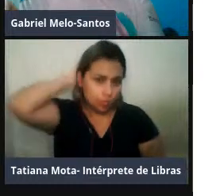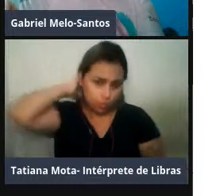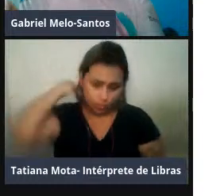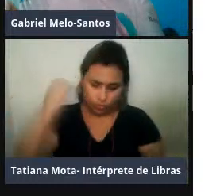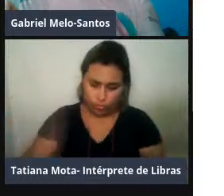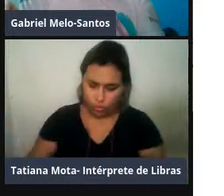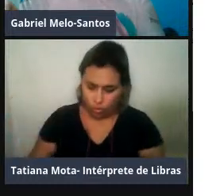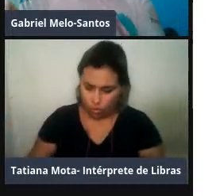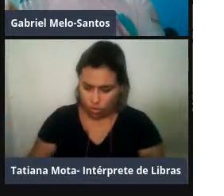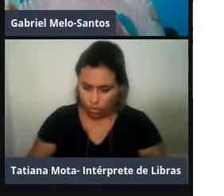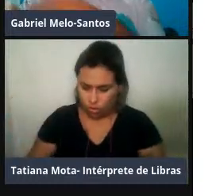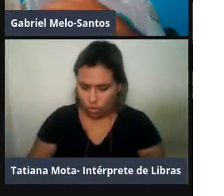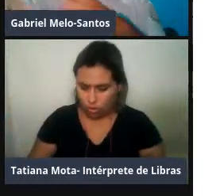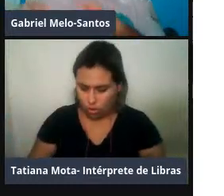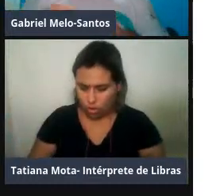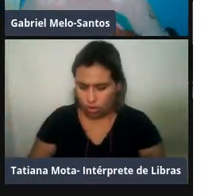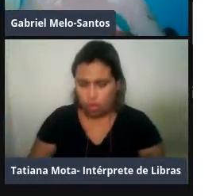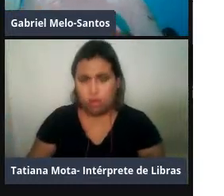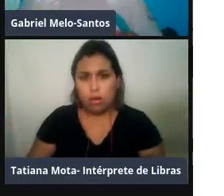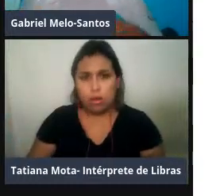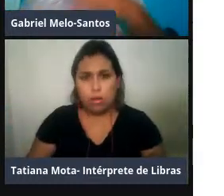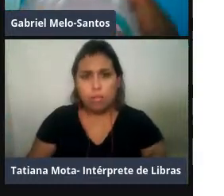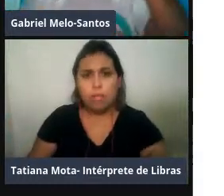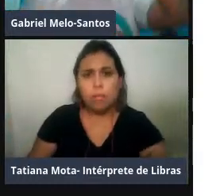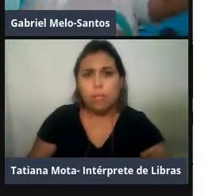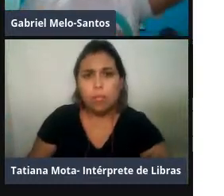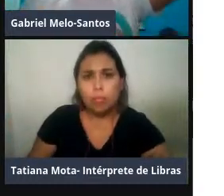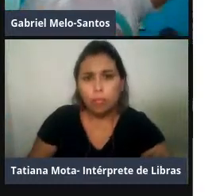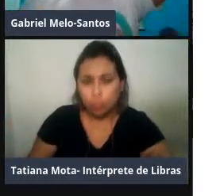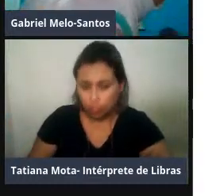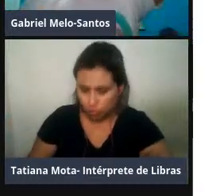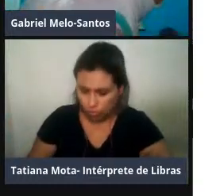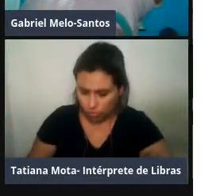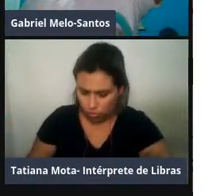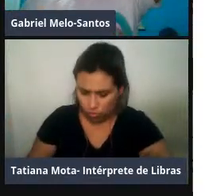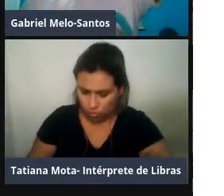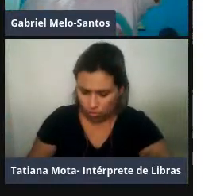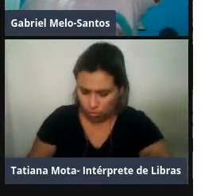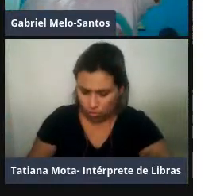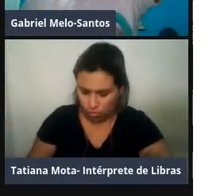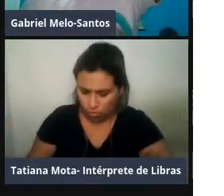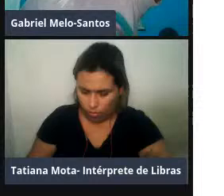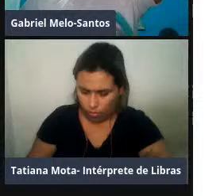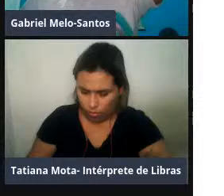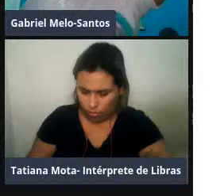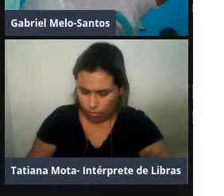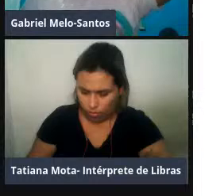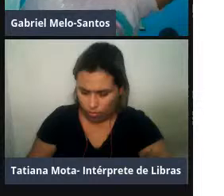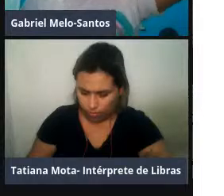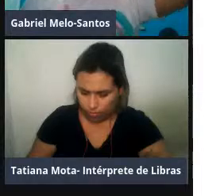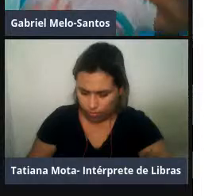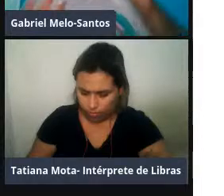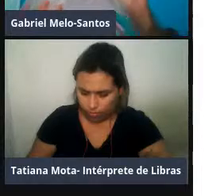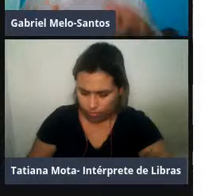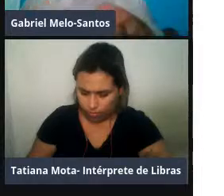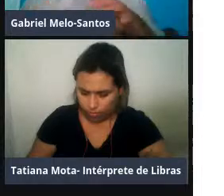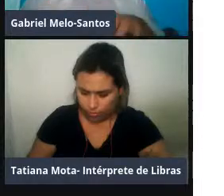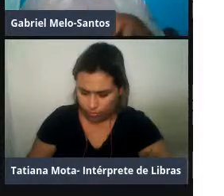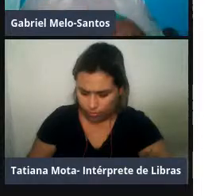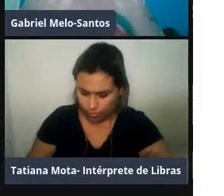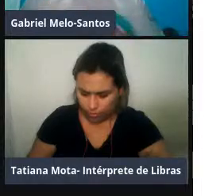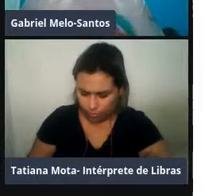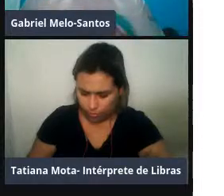E aqui alguns estudos que a gente está tentando implementar, um, utilizando os drones, para tentar